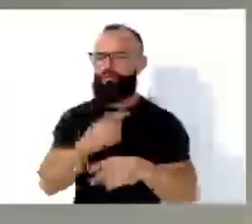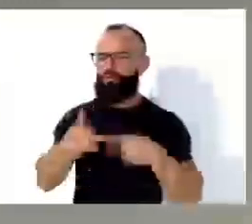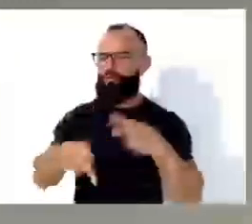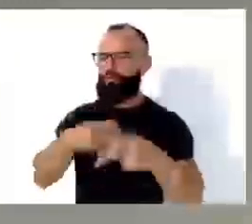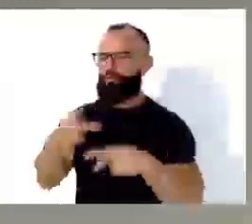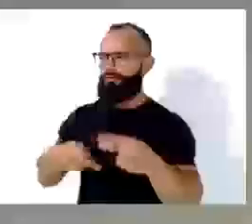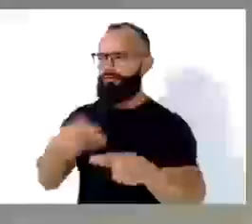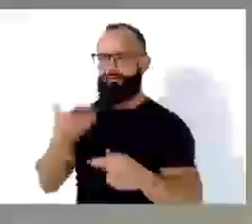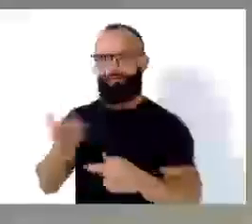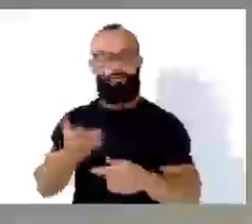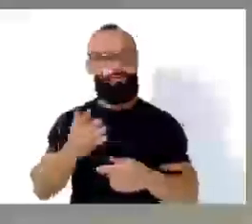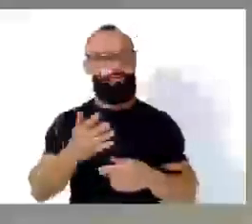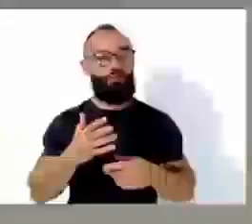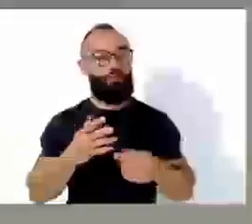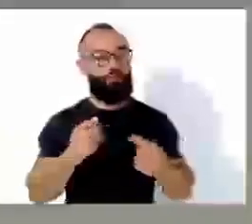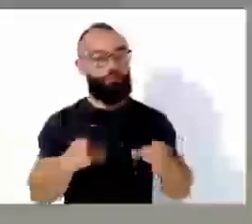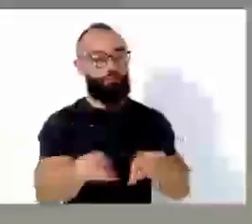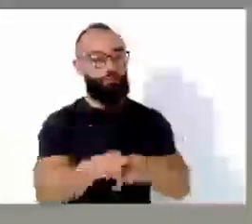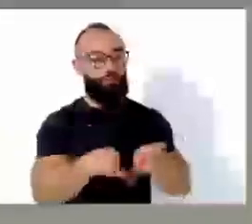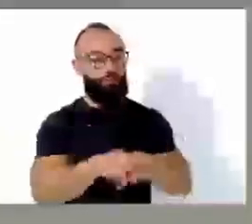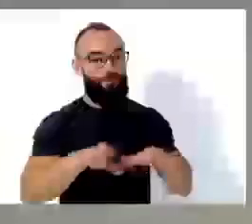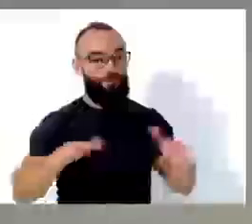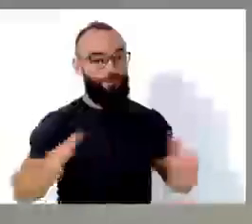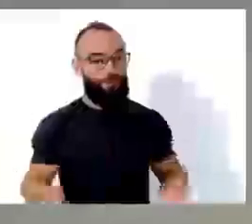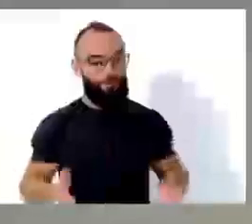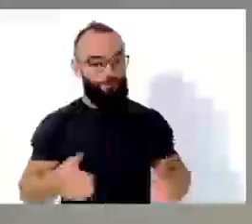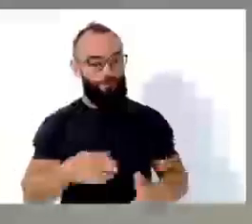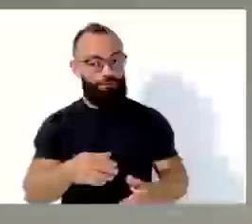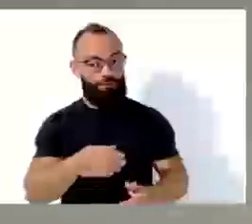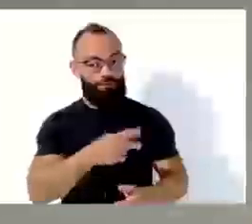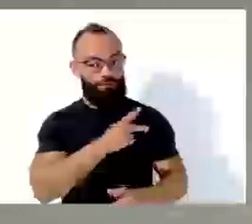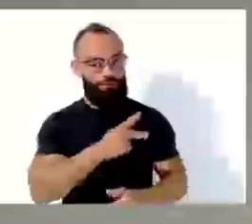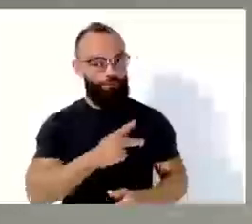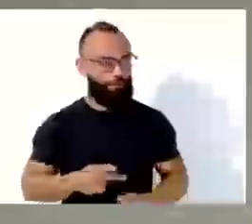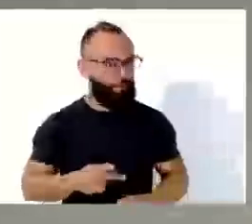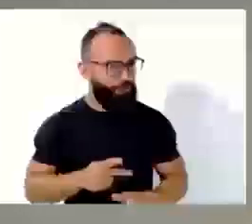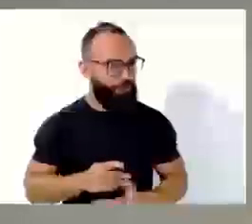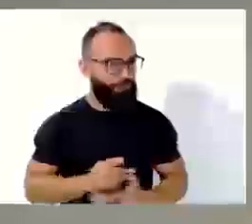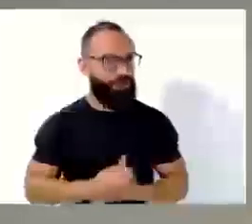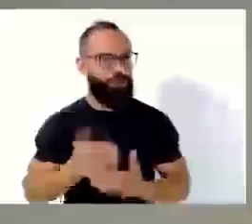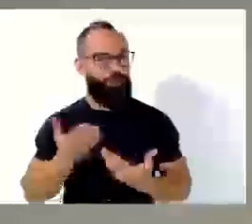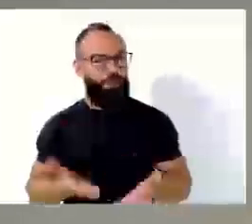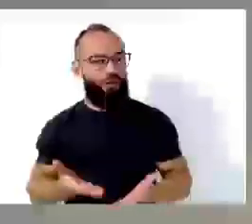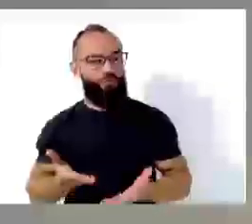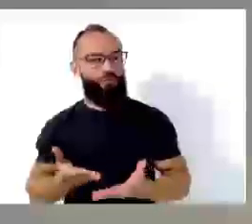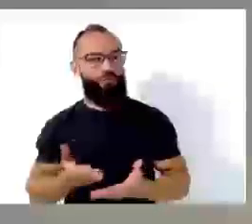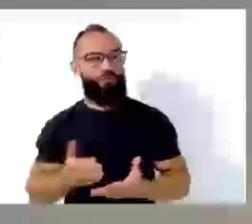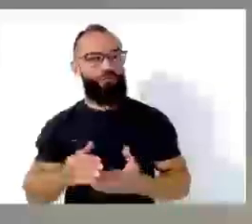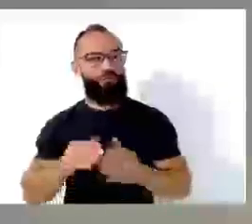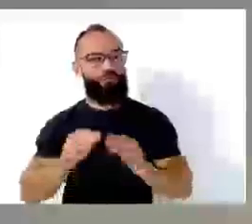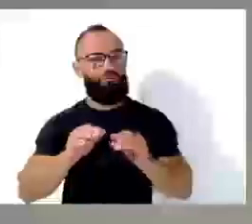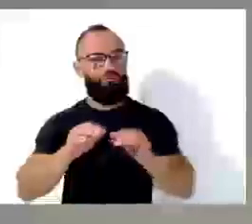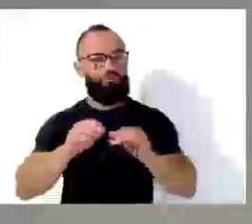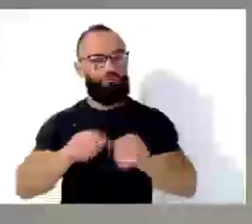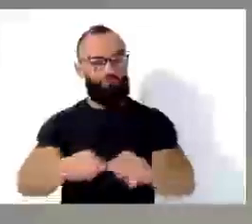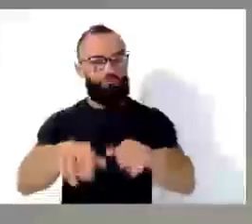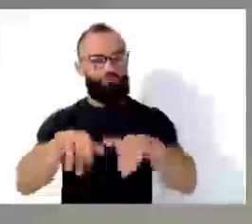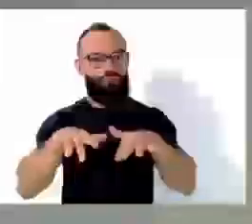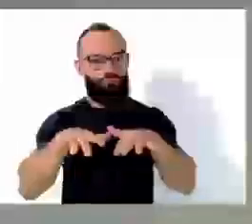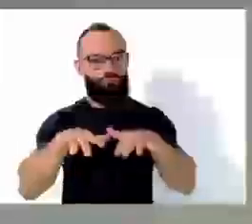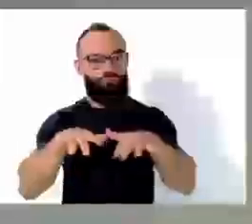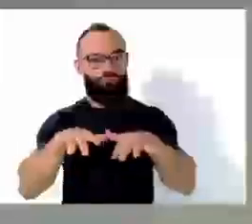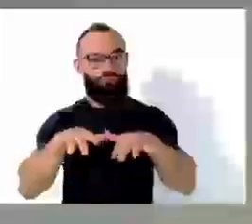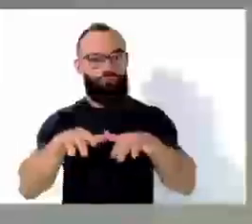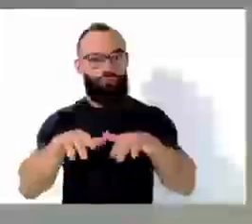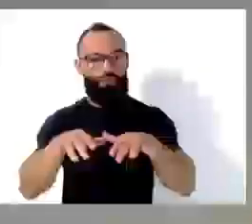Parabéns também à mesa diretora, na pessoa do presidente Lucas, pela conduta da nossa audiência pública, na última semana passada, sobre as cheias. Acho que foi